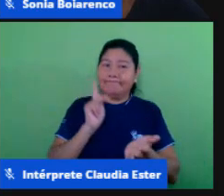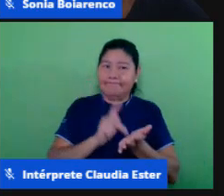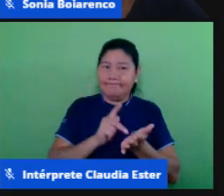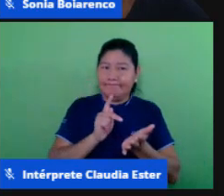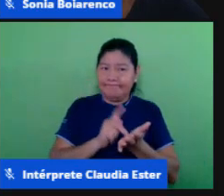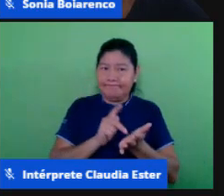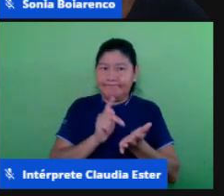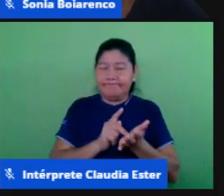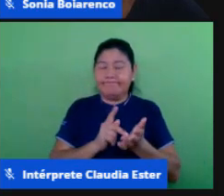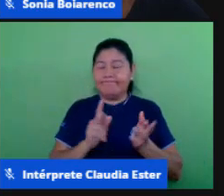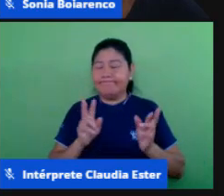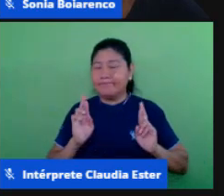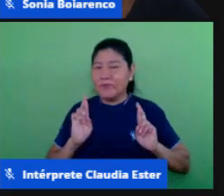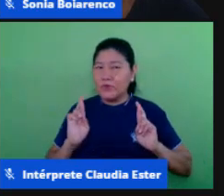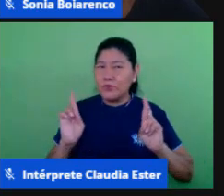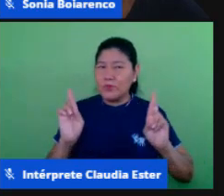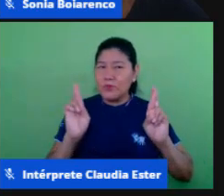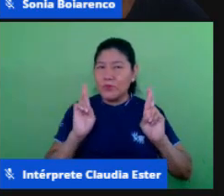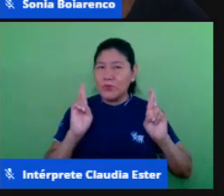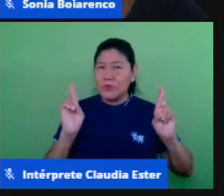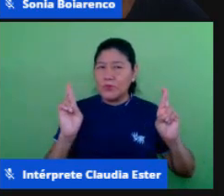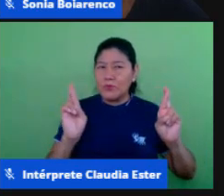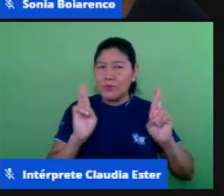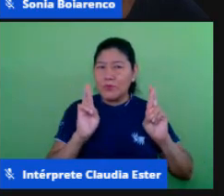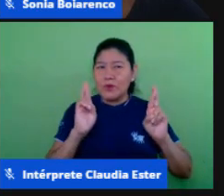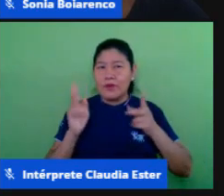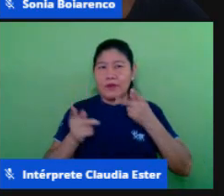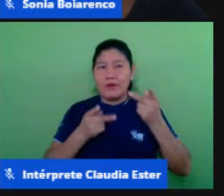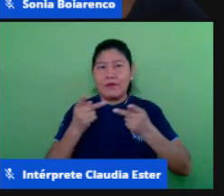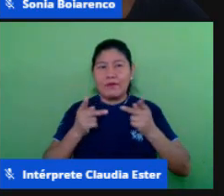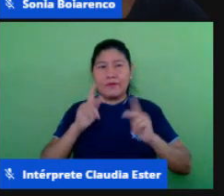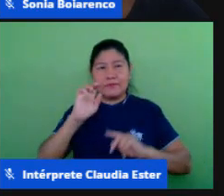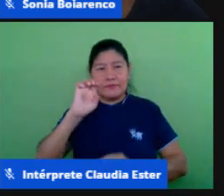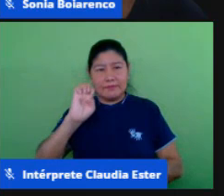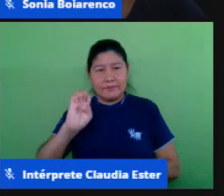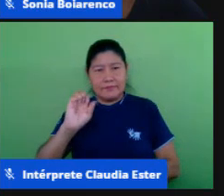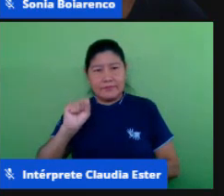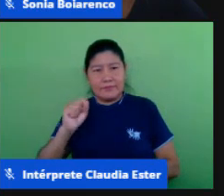e quando eu falo esperançar eu sempre faço um coraçãozinho